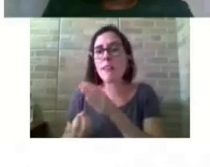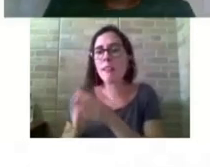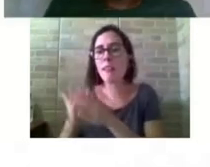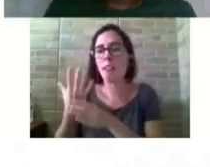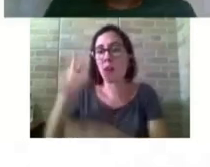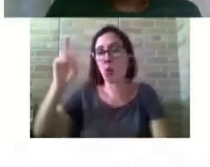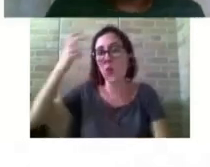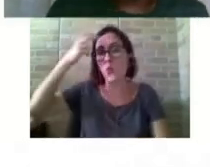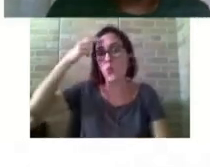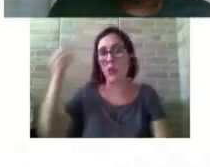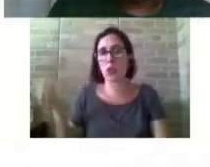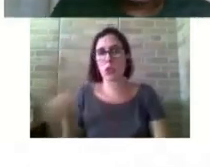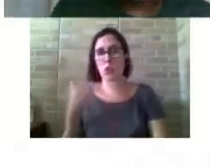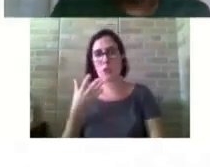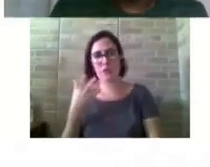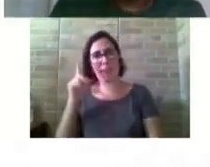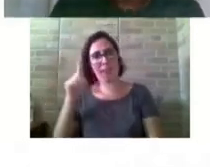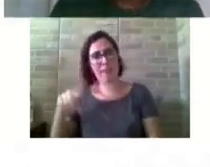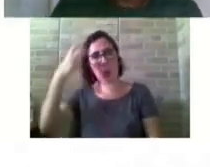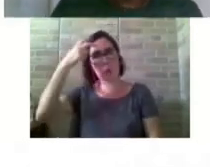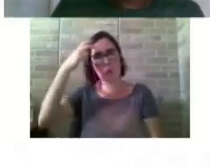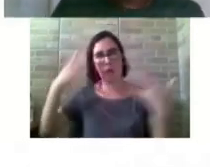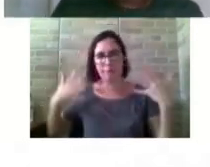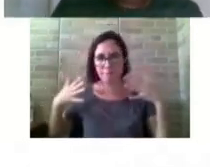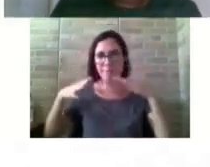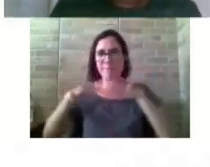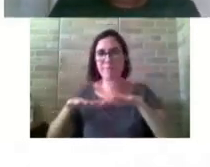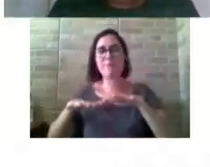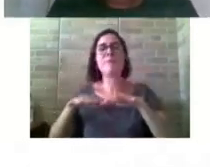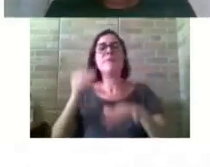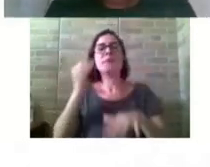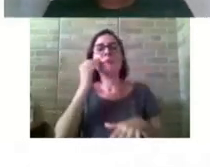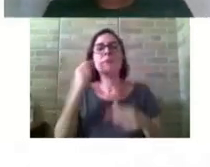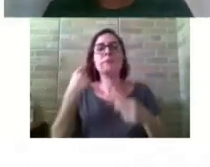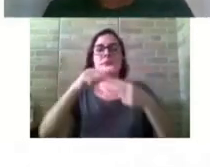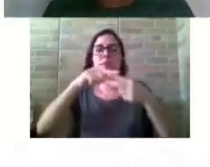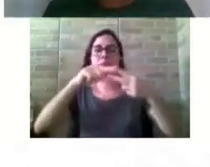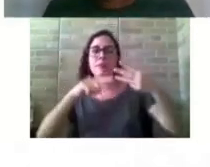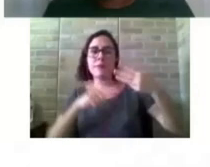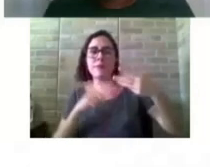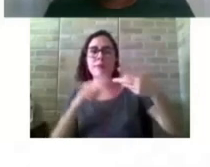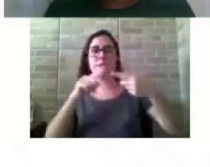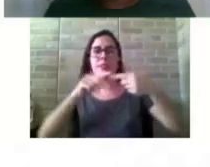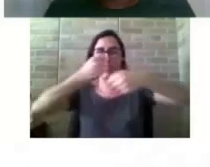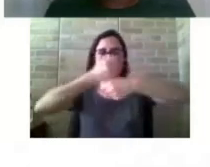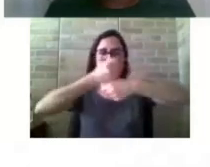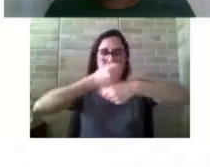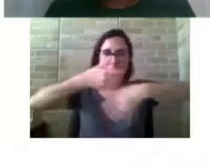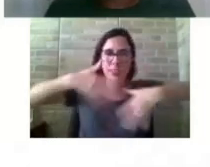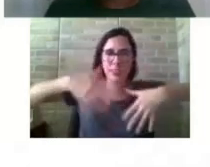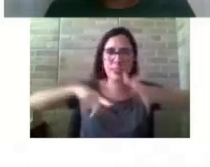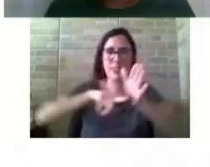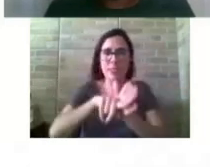então, a partir dessa tríade pesquisa, ensino e extensão,